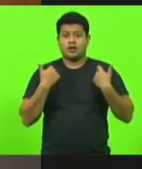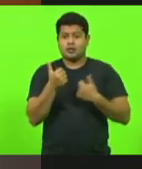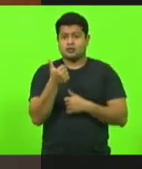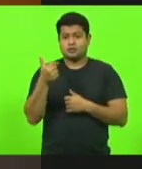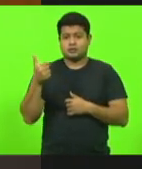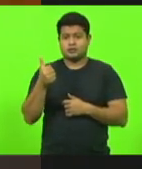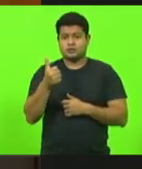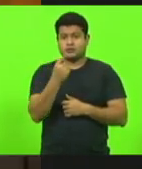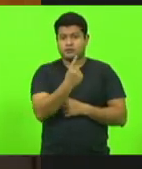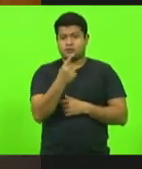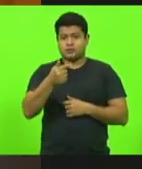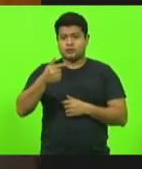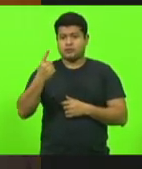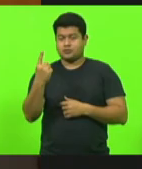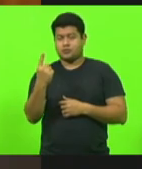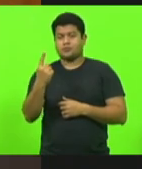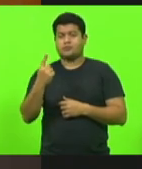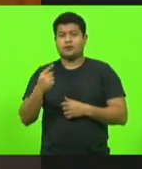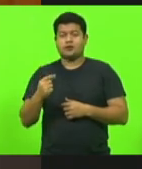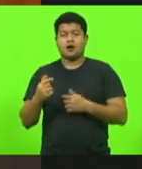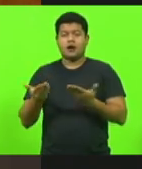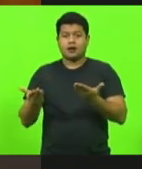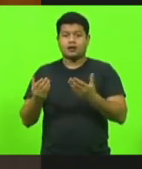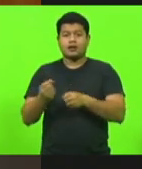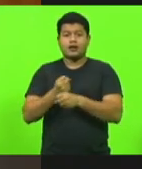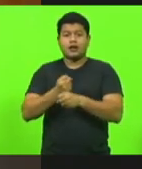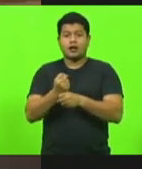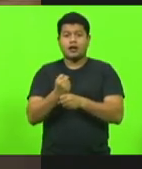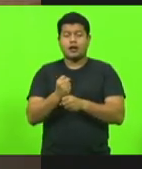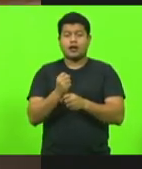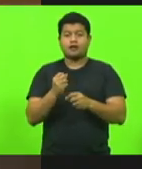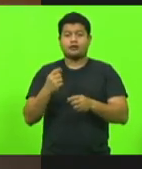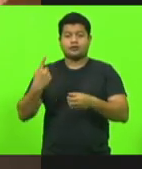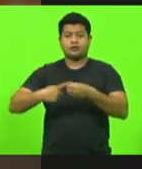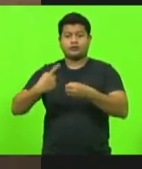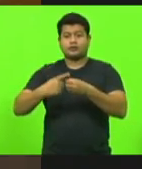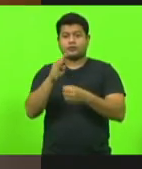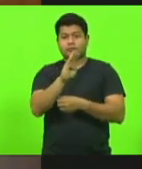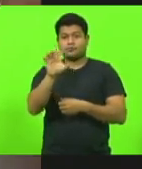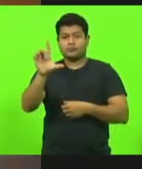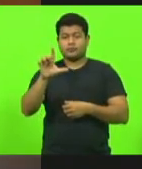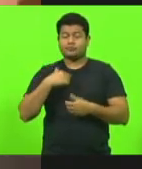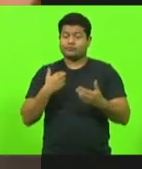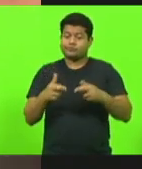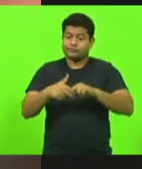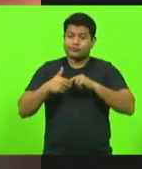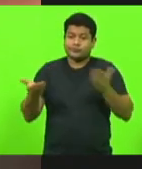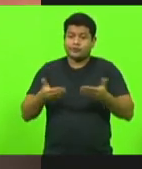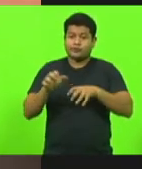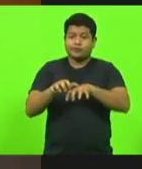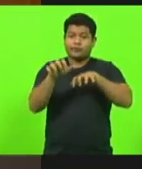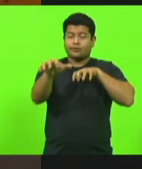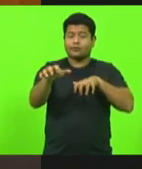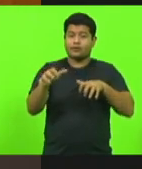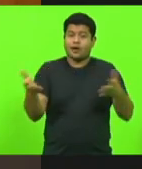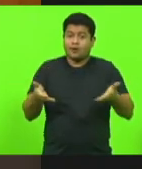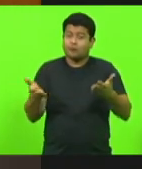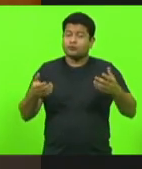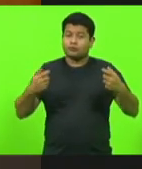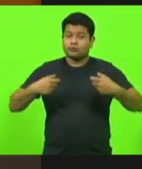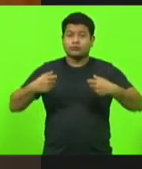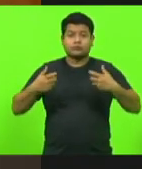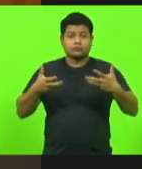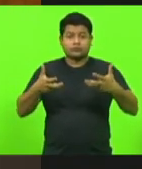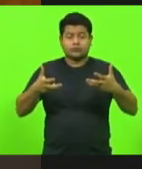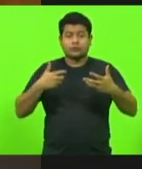por isso de forma remota, mas não poderia também deixar de fazer a minha exposição em relação a essa polêmica